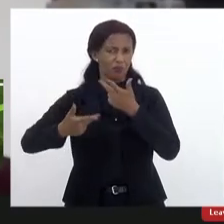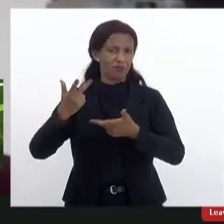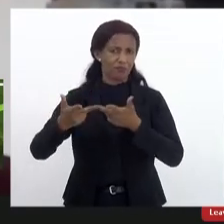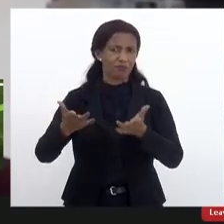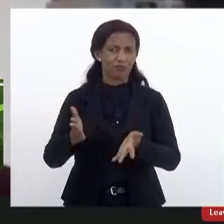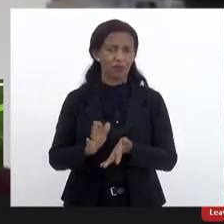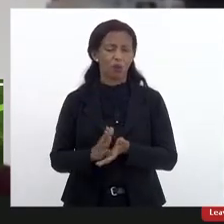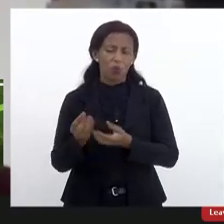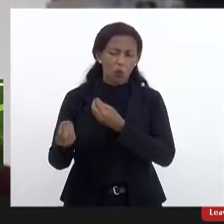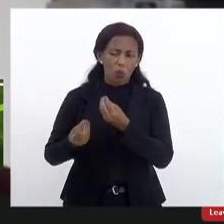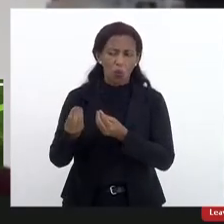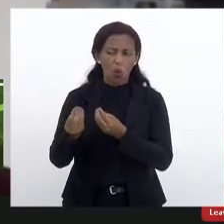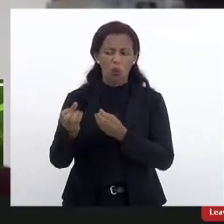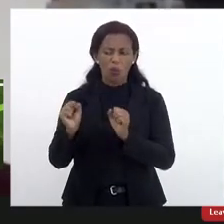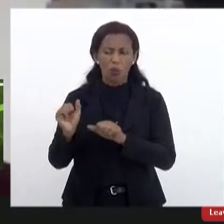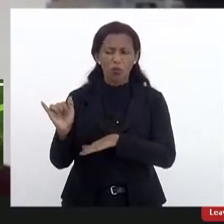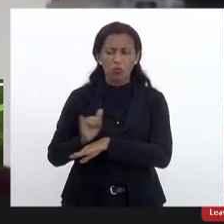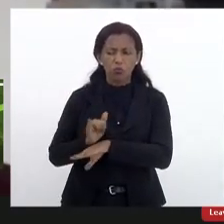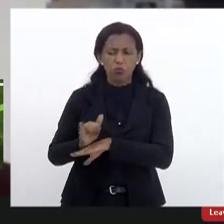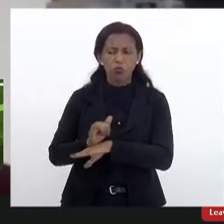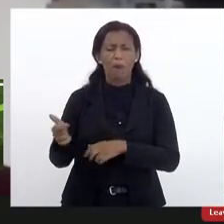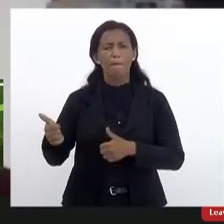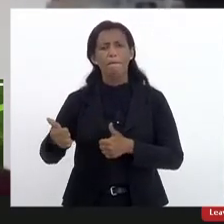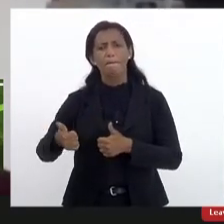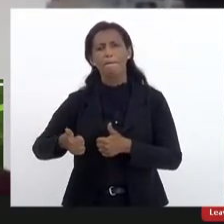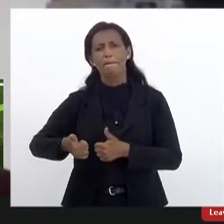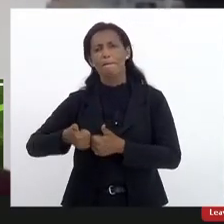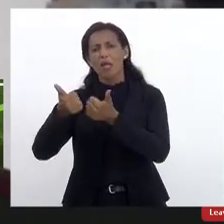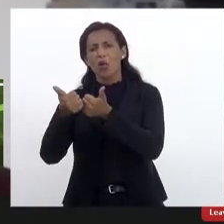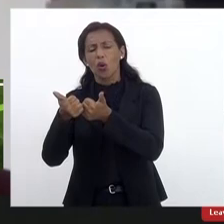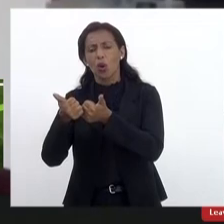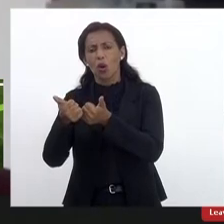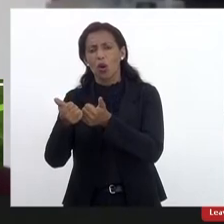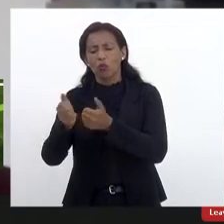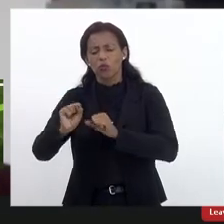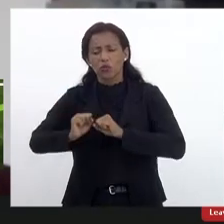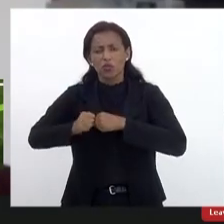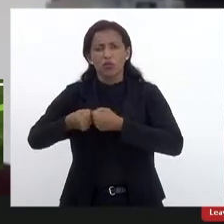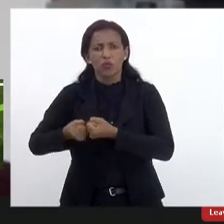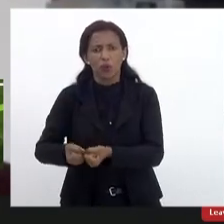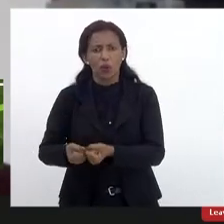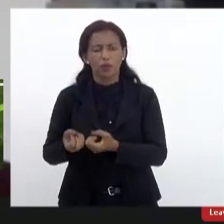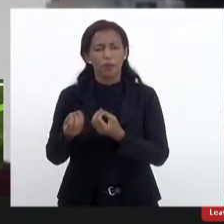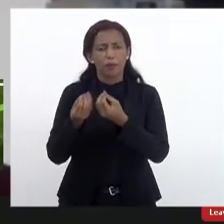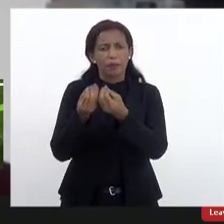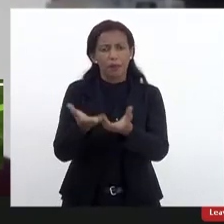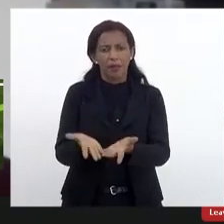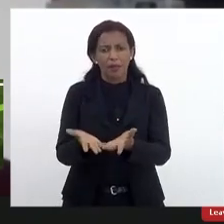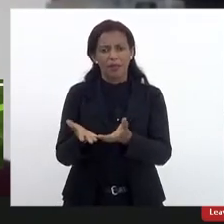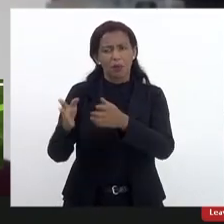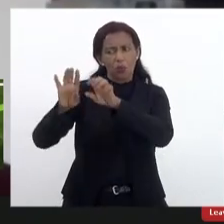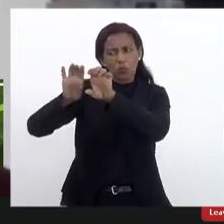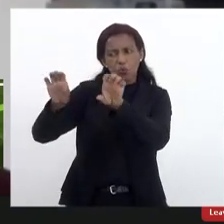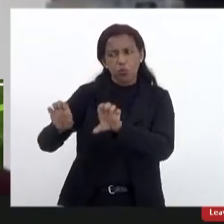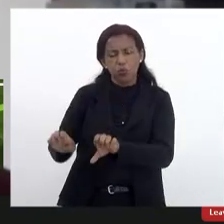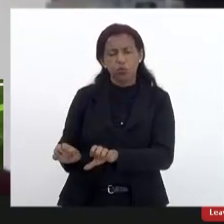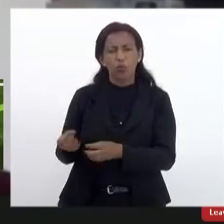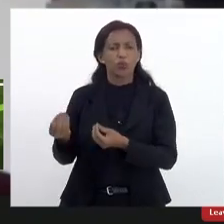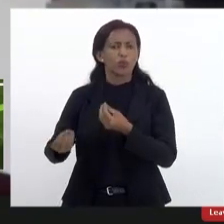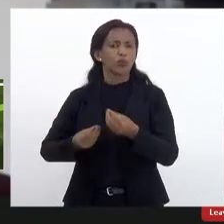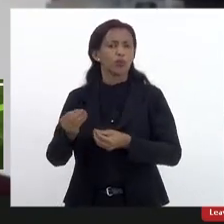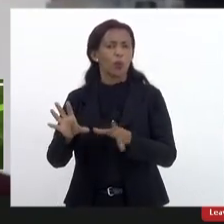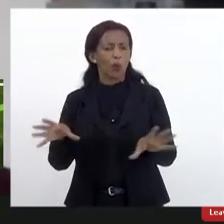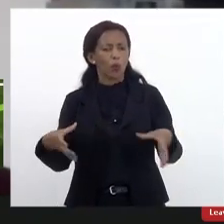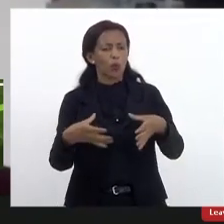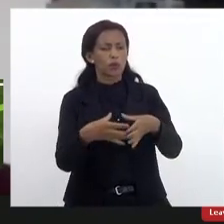a pode articular melhor os esforços para dar melhor infraestrutura de funcionamento para o